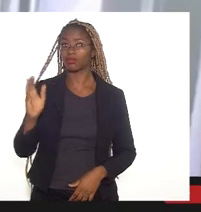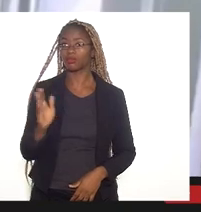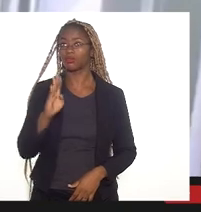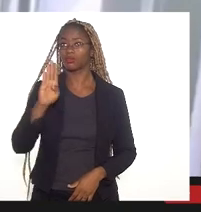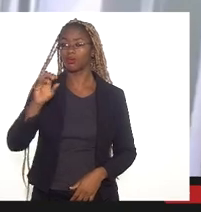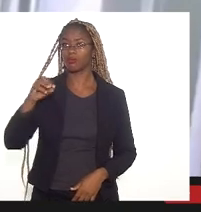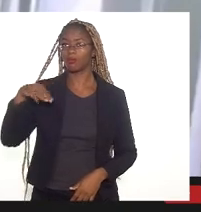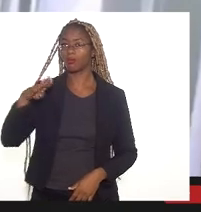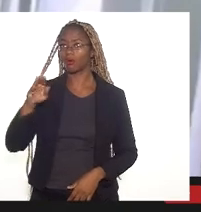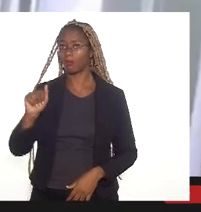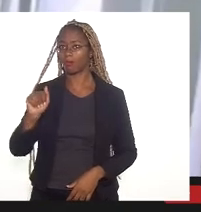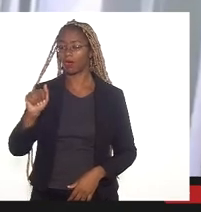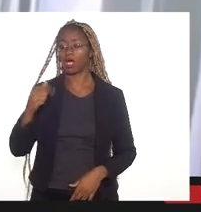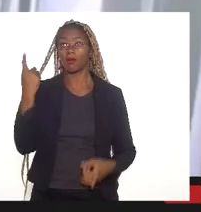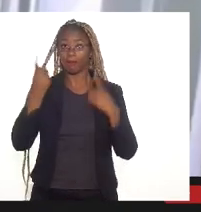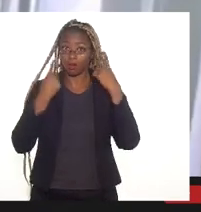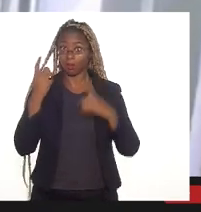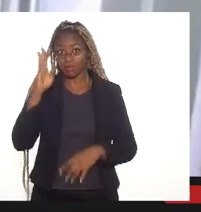tendo em vista